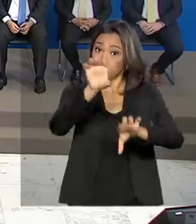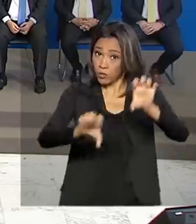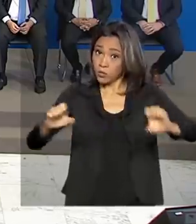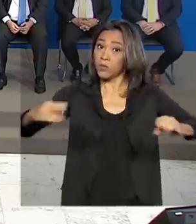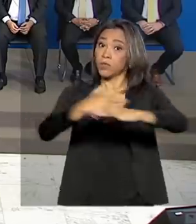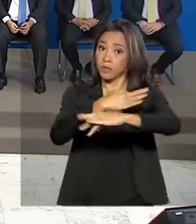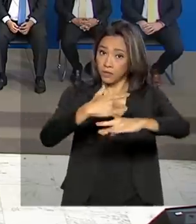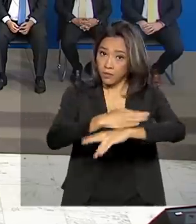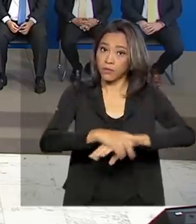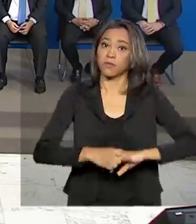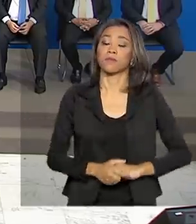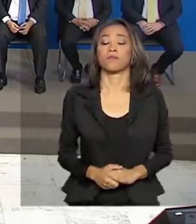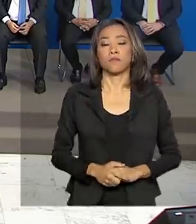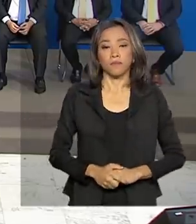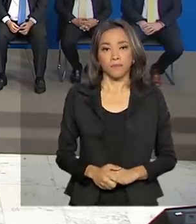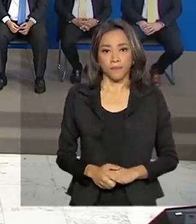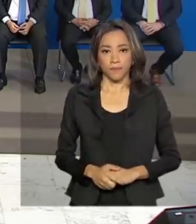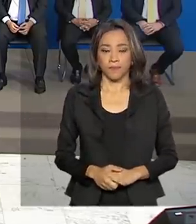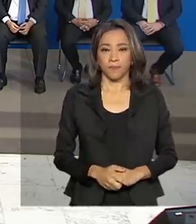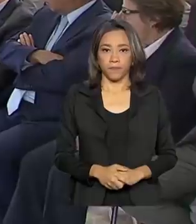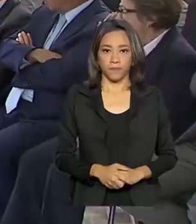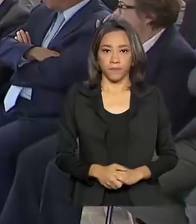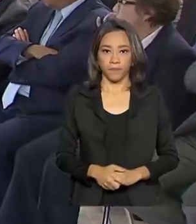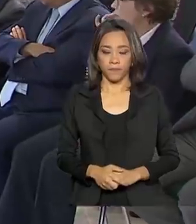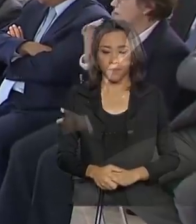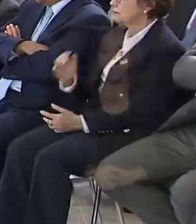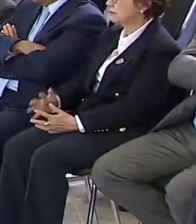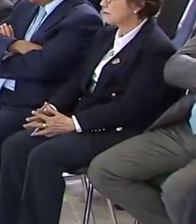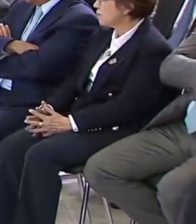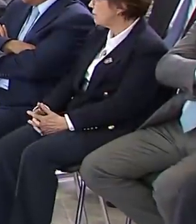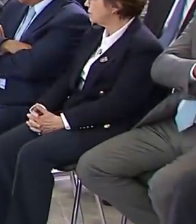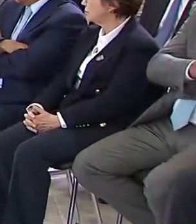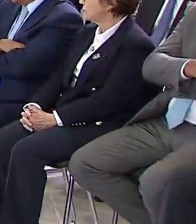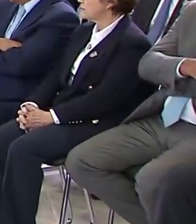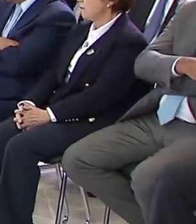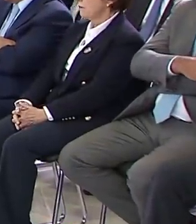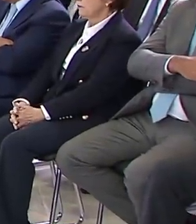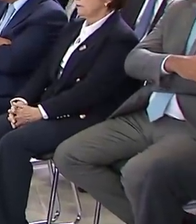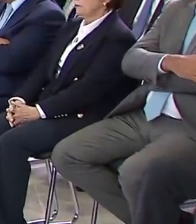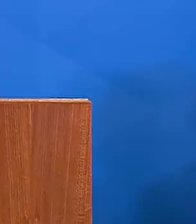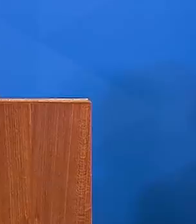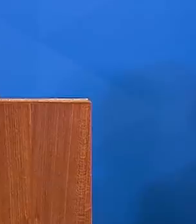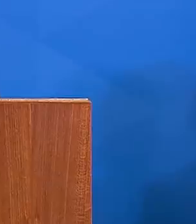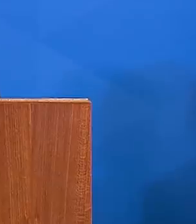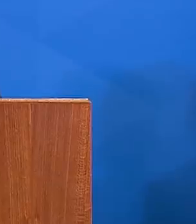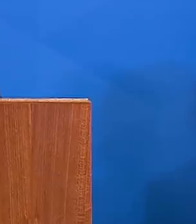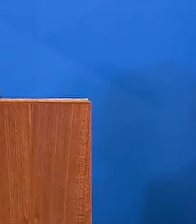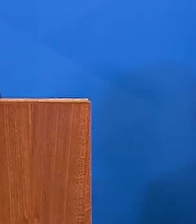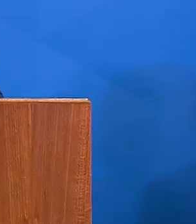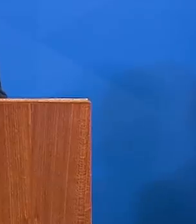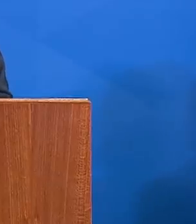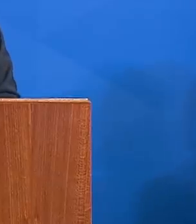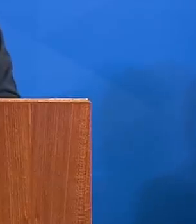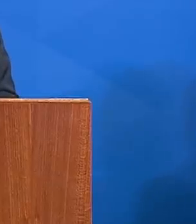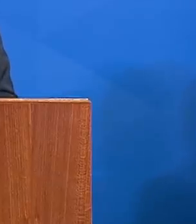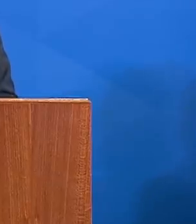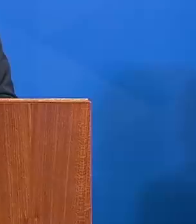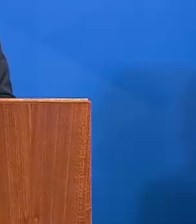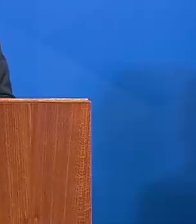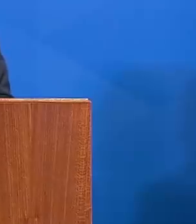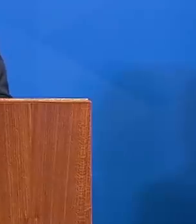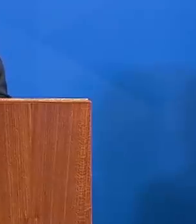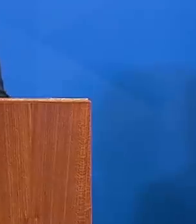É um ministério que tem capilaridade em todo o Brasil. Tenho certeza que o Marinho, a maneira como ele